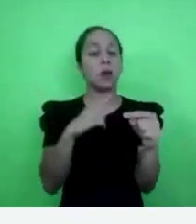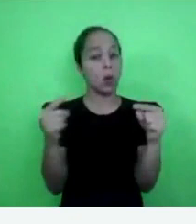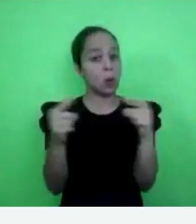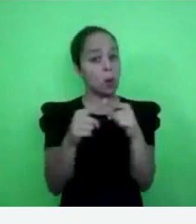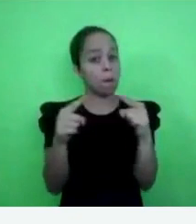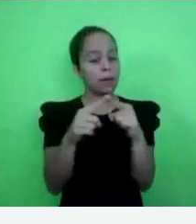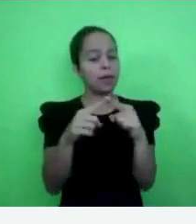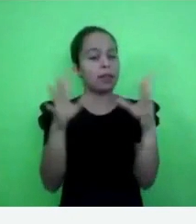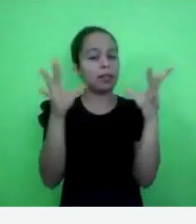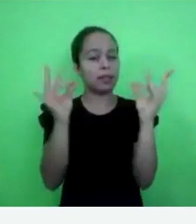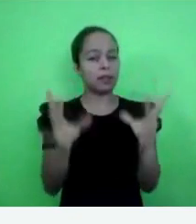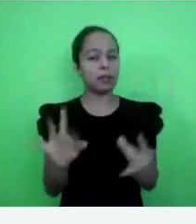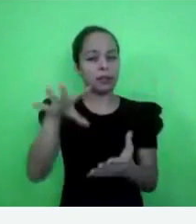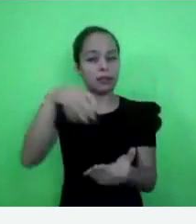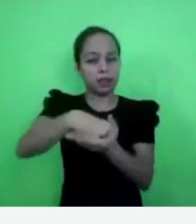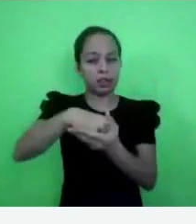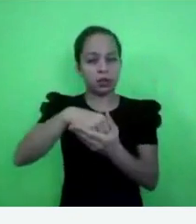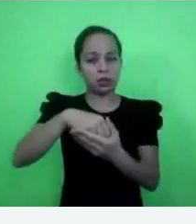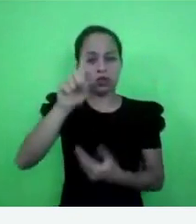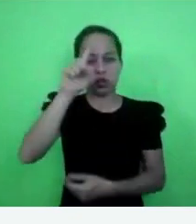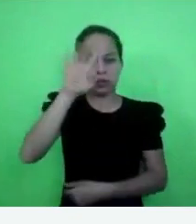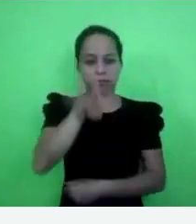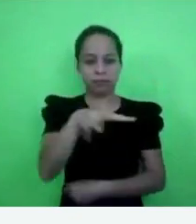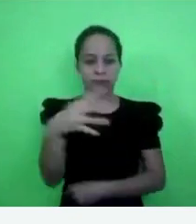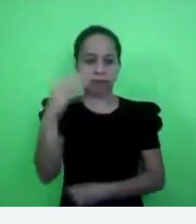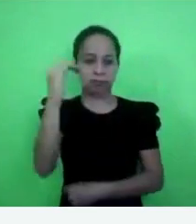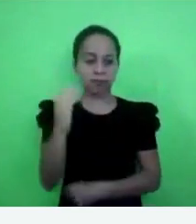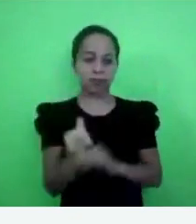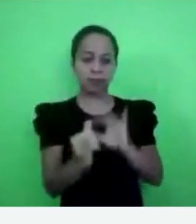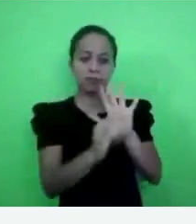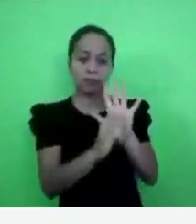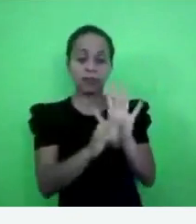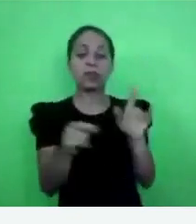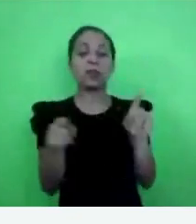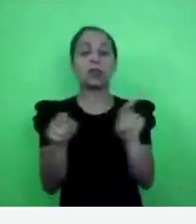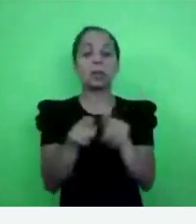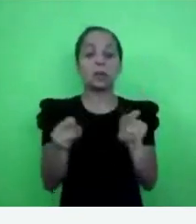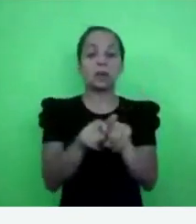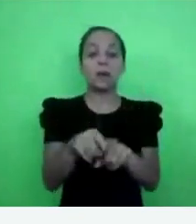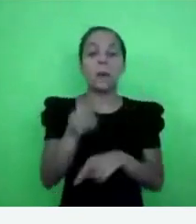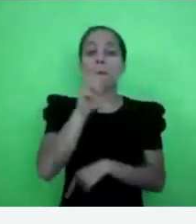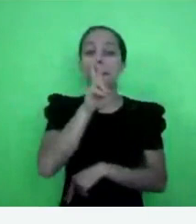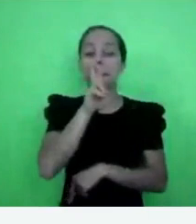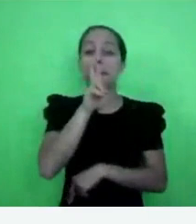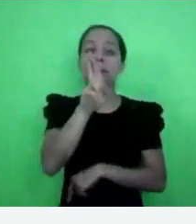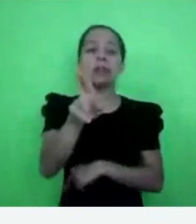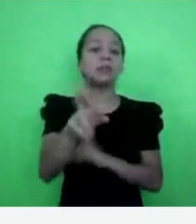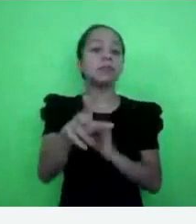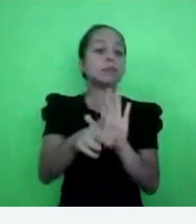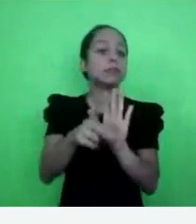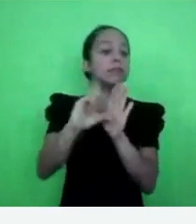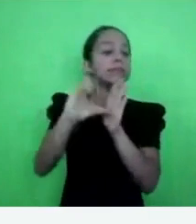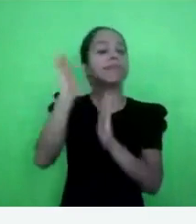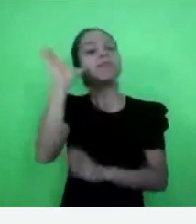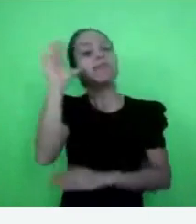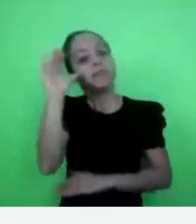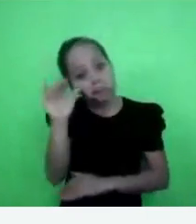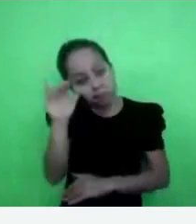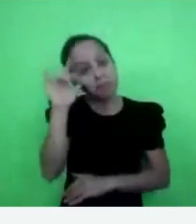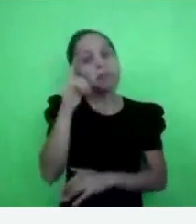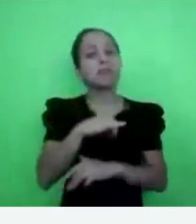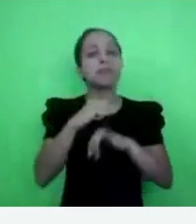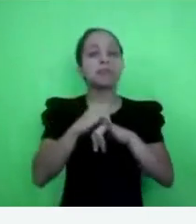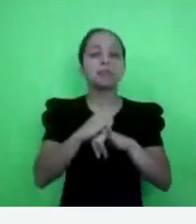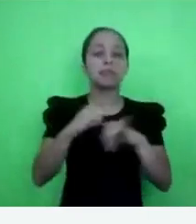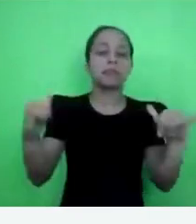conforme consta no cronograma do edital, e também o resultado da classificação preliminar será